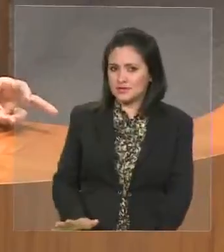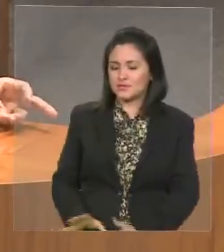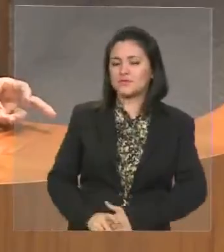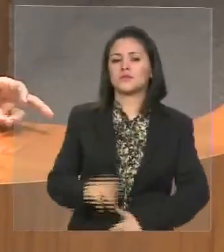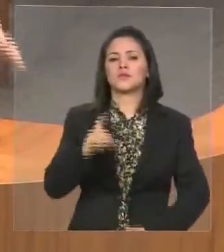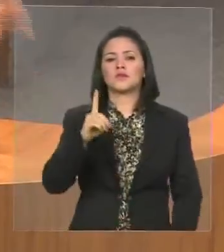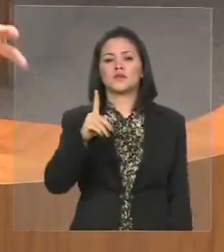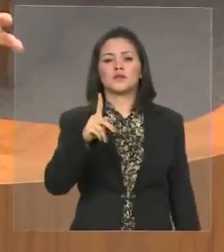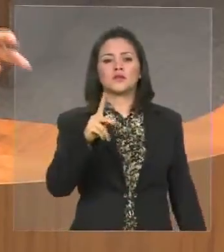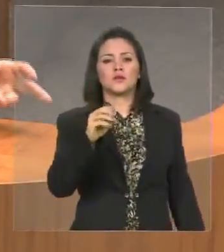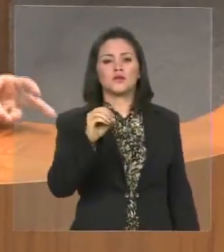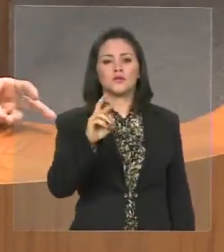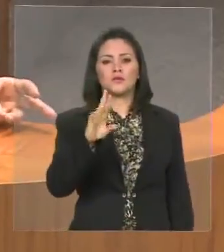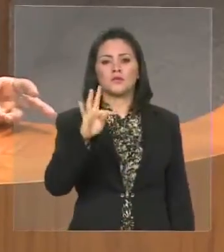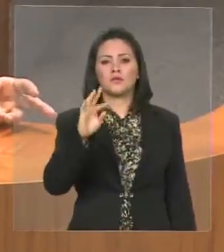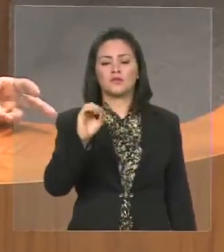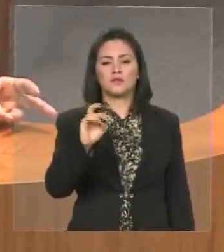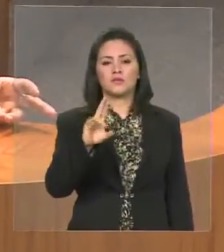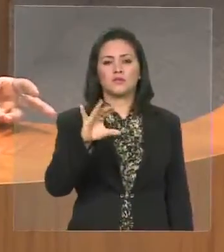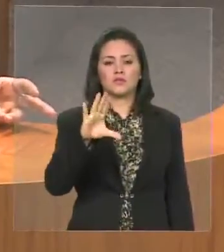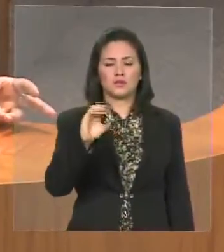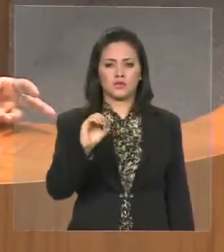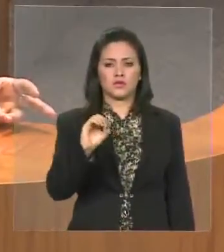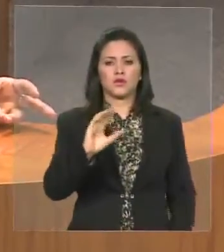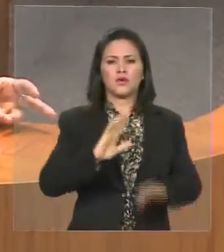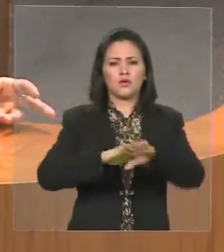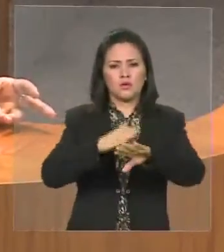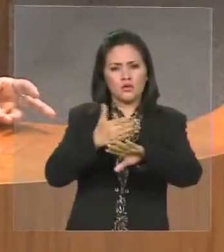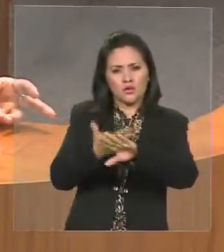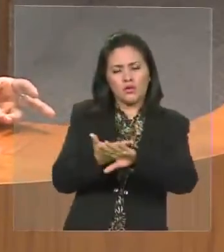Rico, a minha cunhada perdeu a eleição lá,